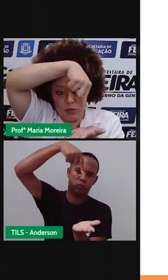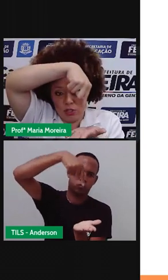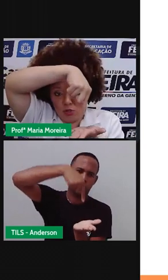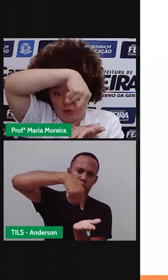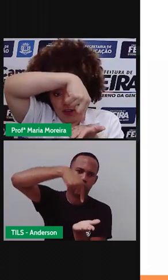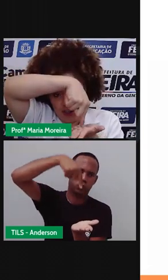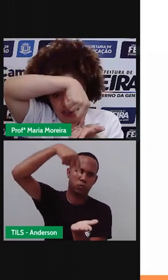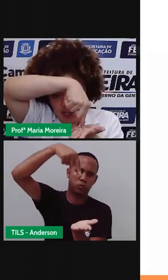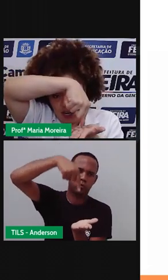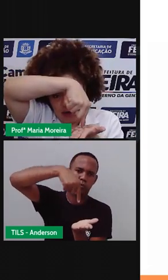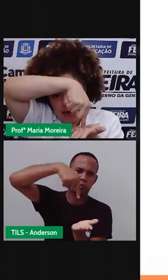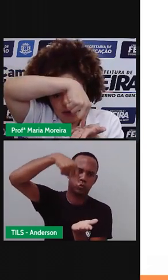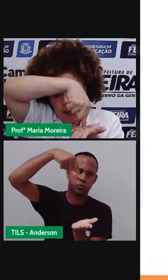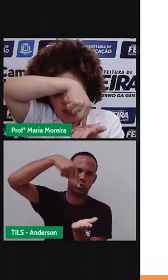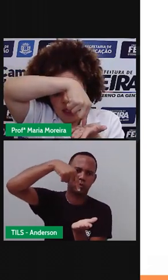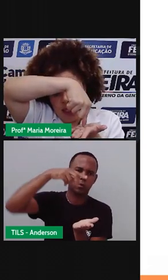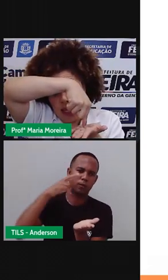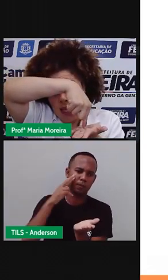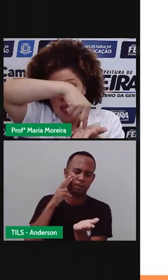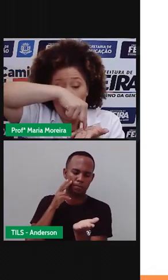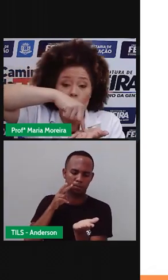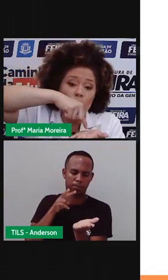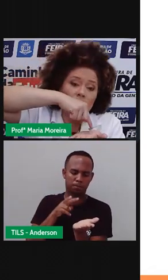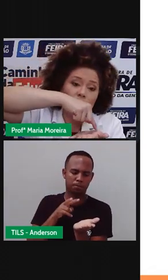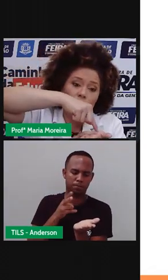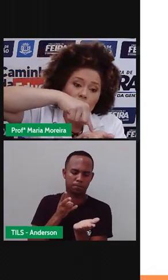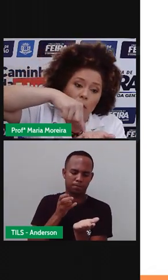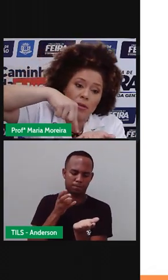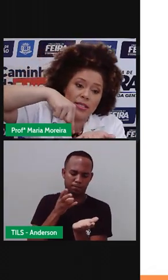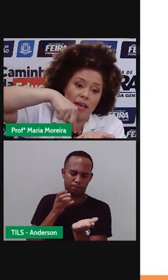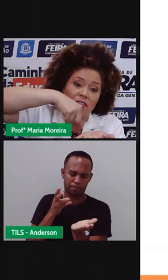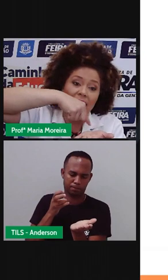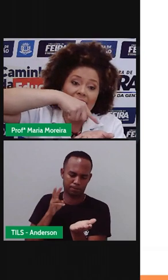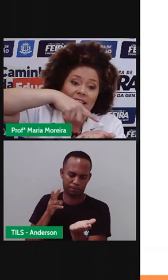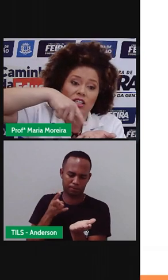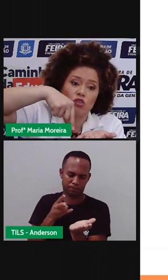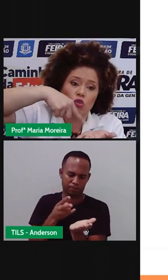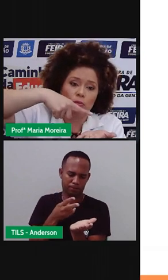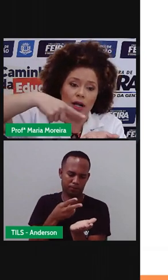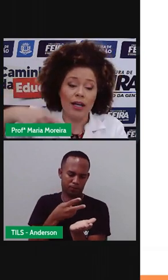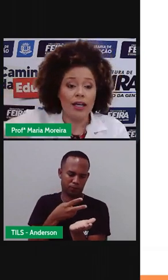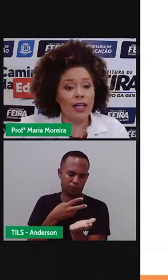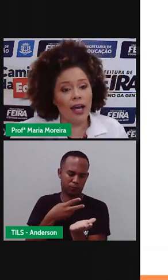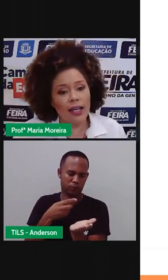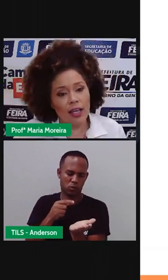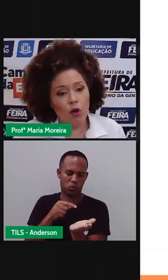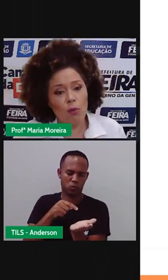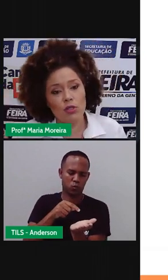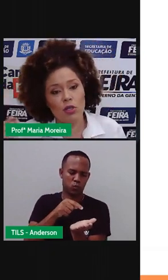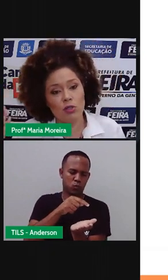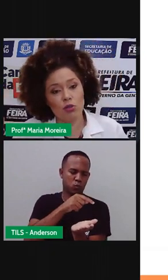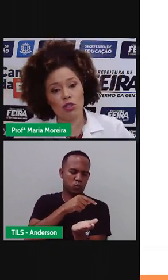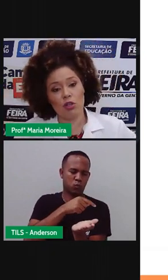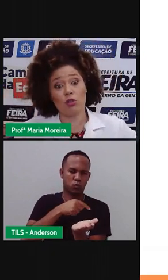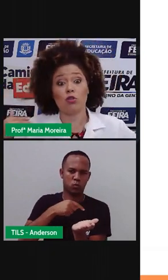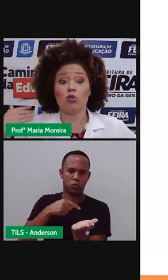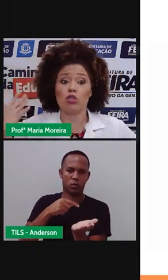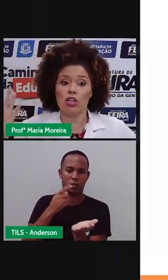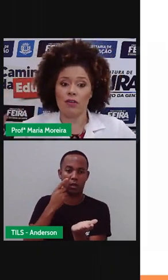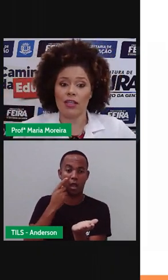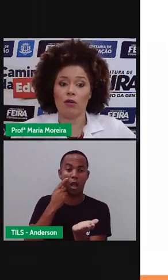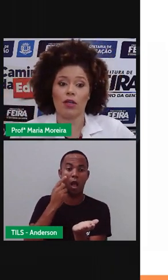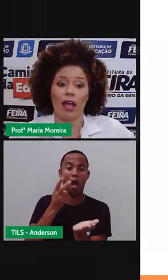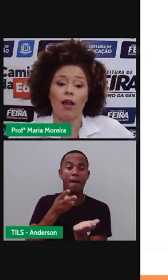Assim, no sentido vertical, né? E começou a observar essa sombra. E aí, começou a surgir,